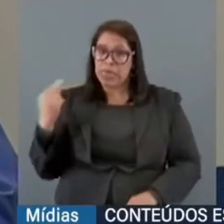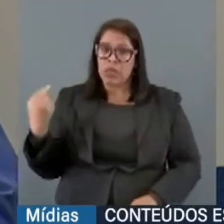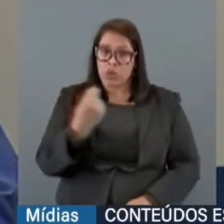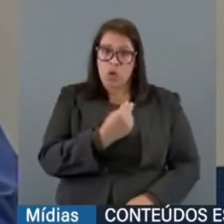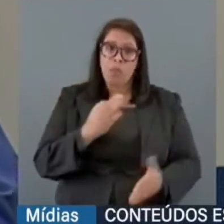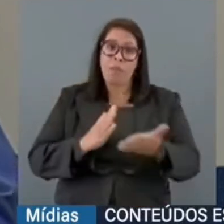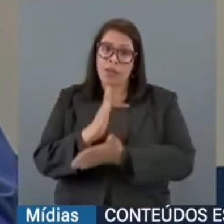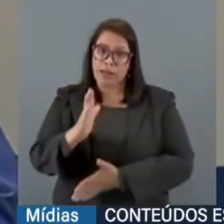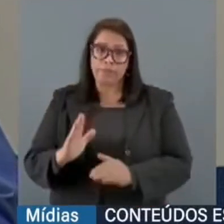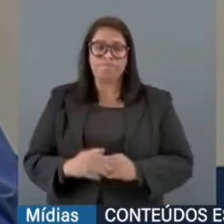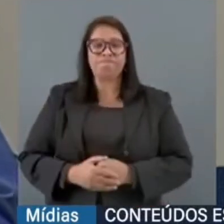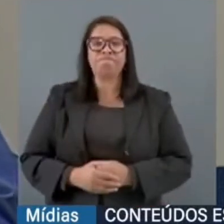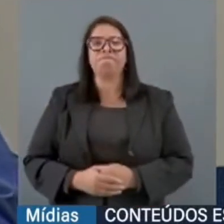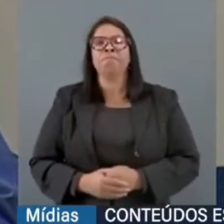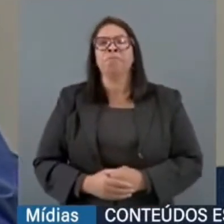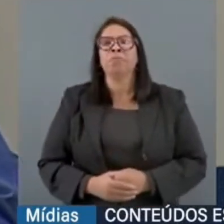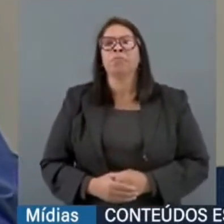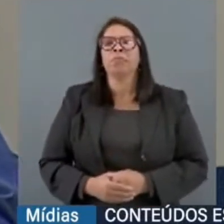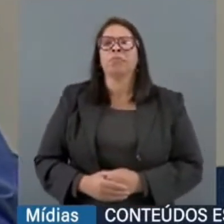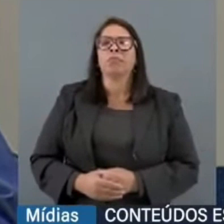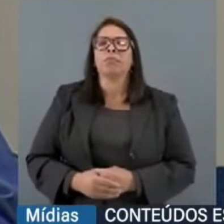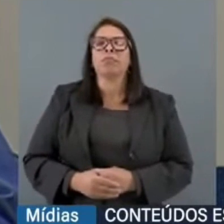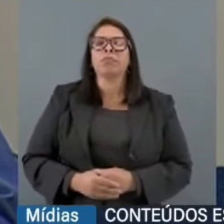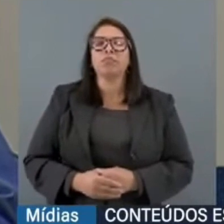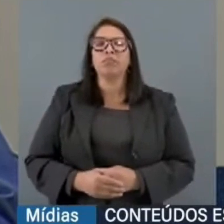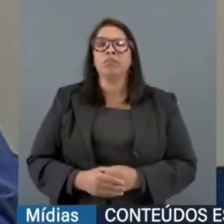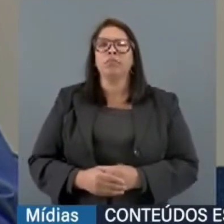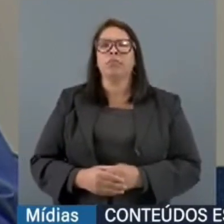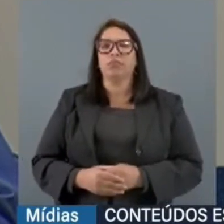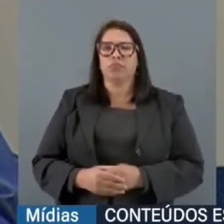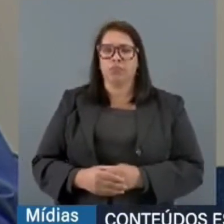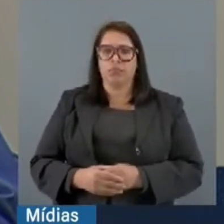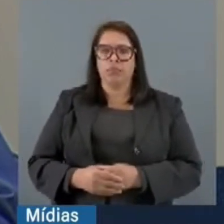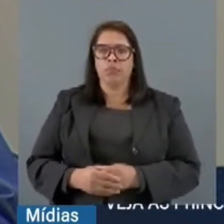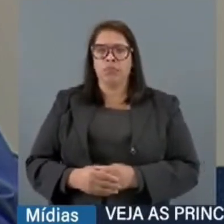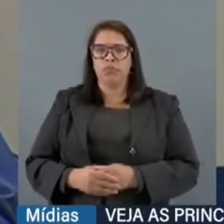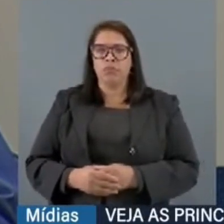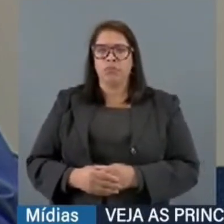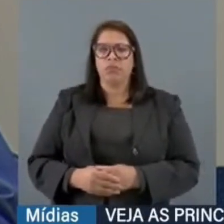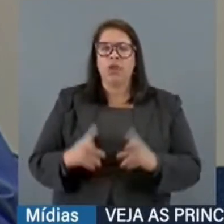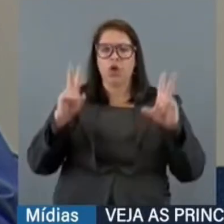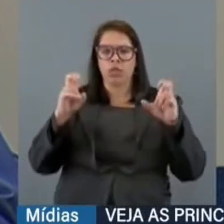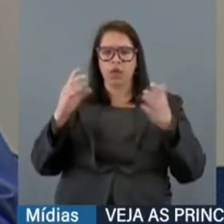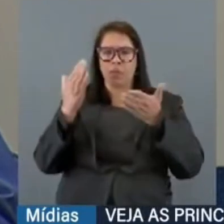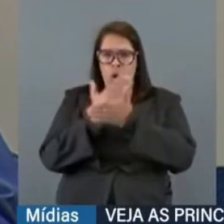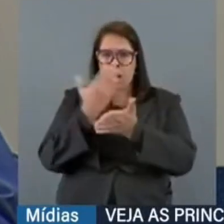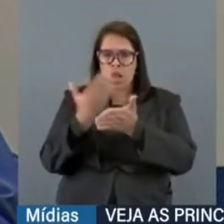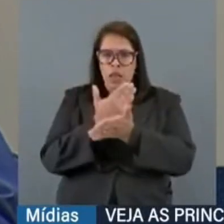esse Senado. Com relação ao livro